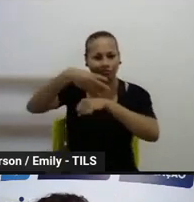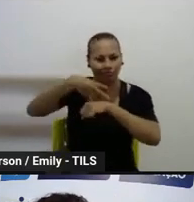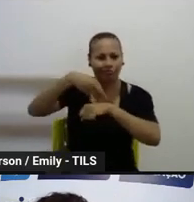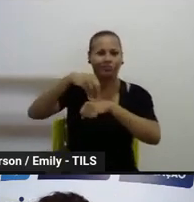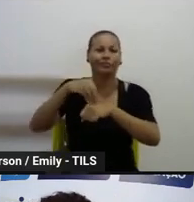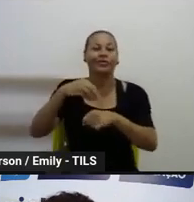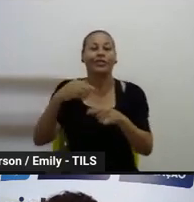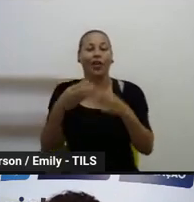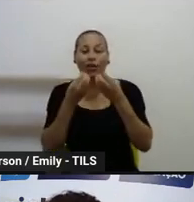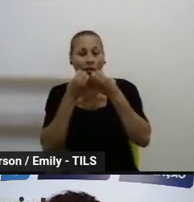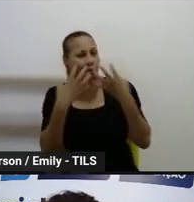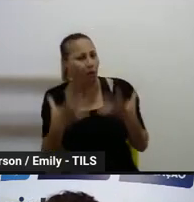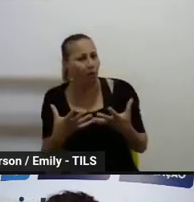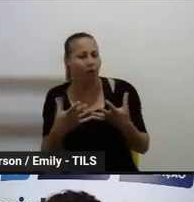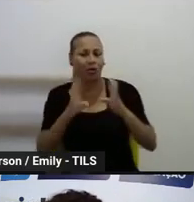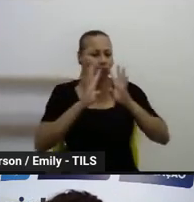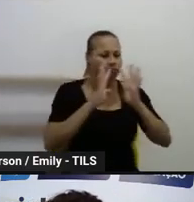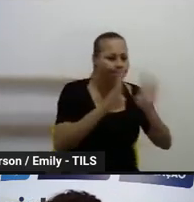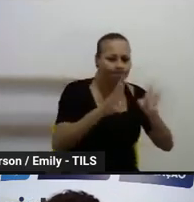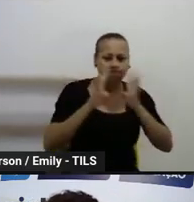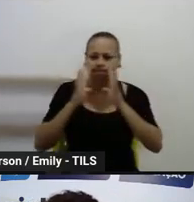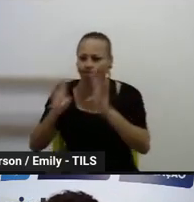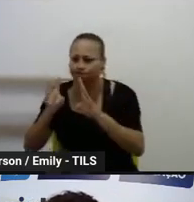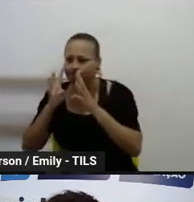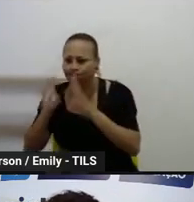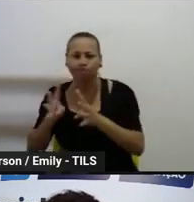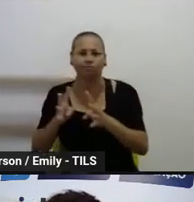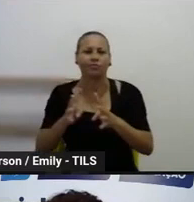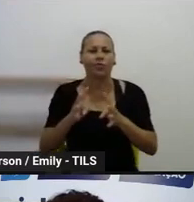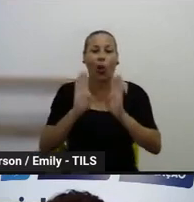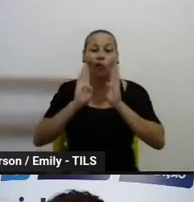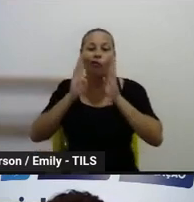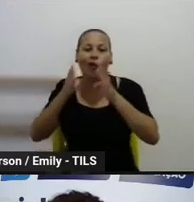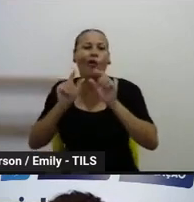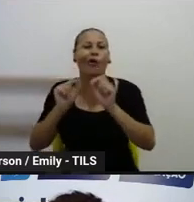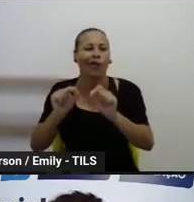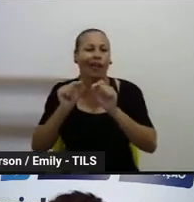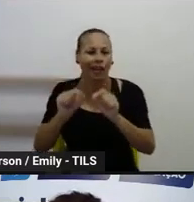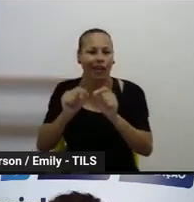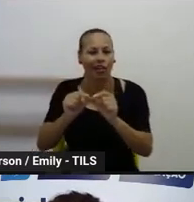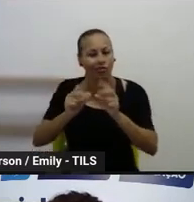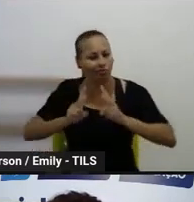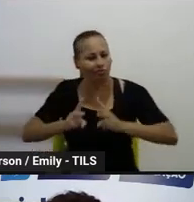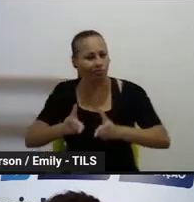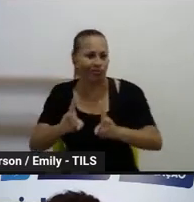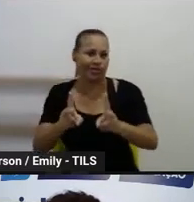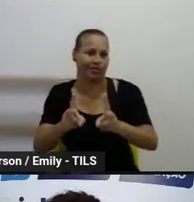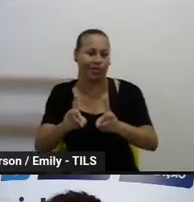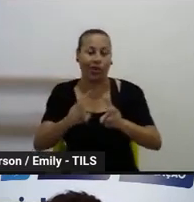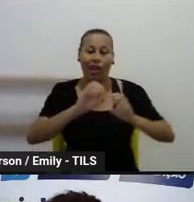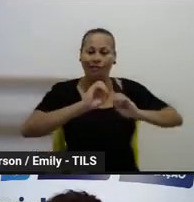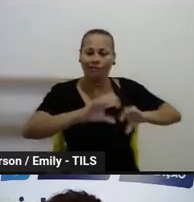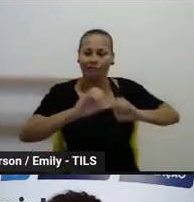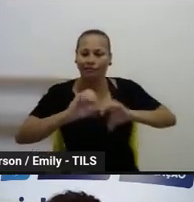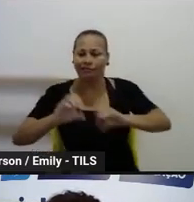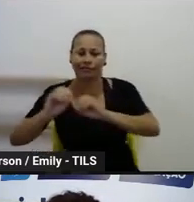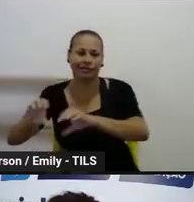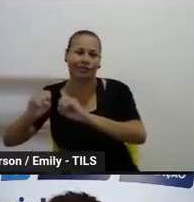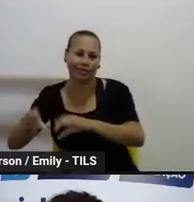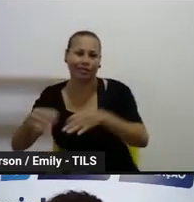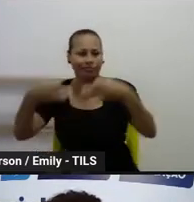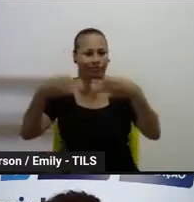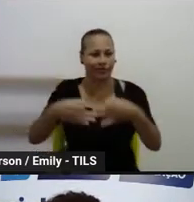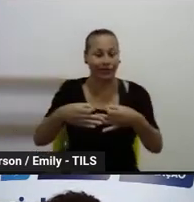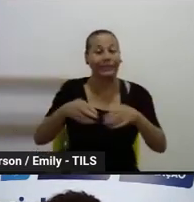resultados. Então, o objetivo da nossa formação sempre foi e continuará sendo essa. Sem esquecer